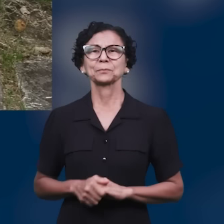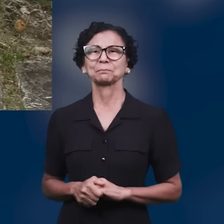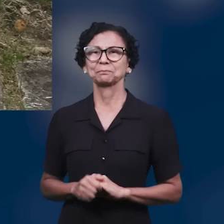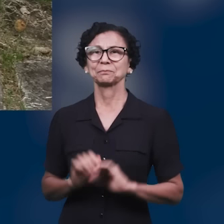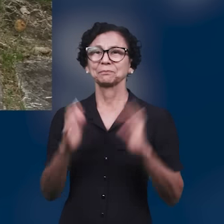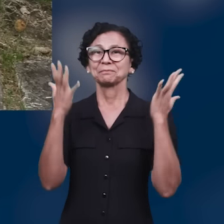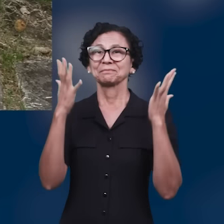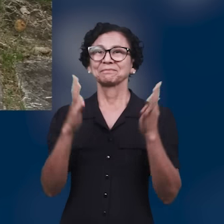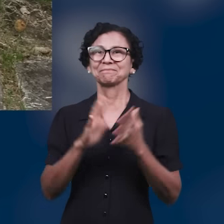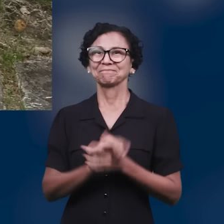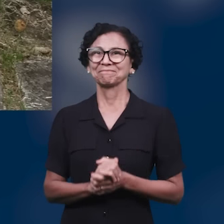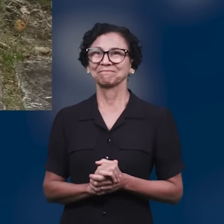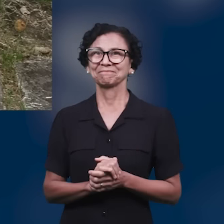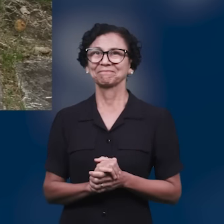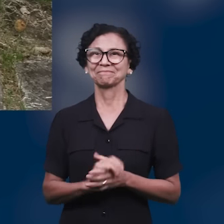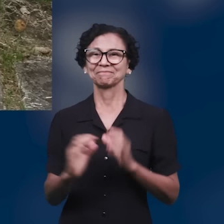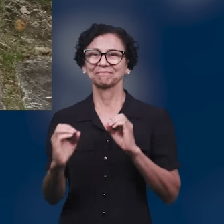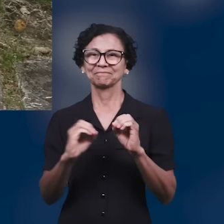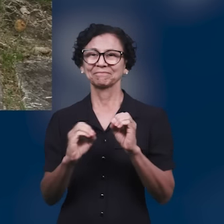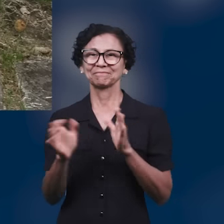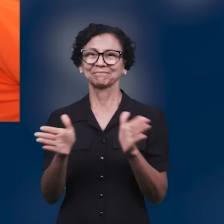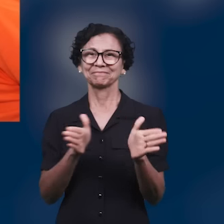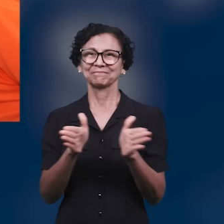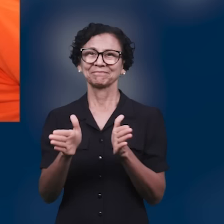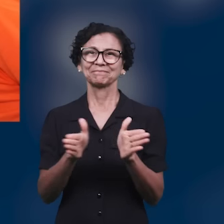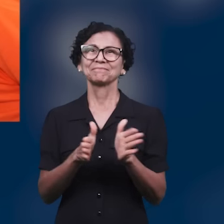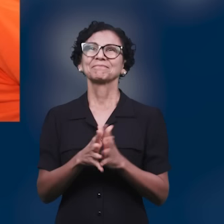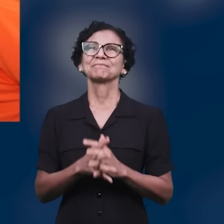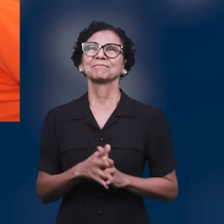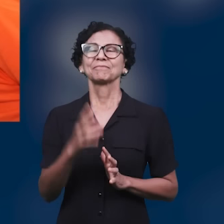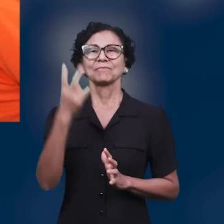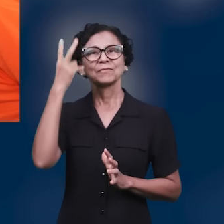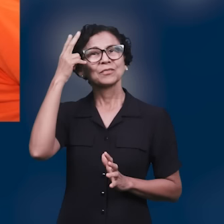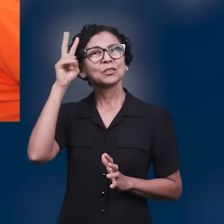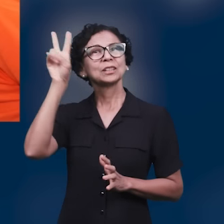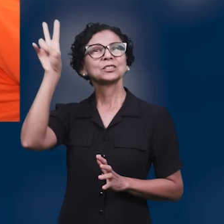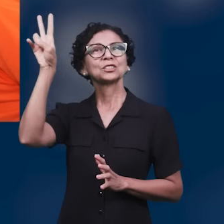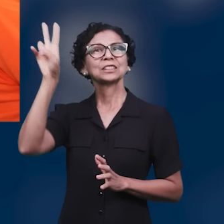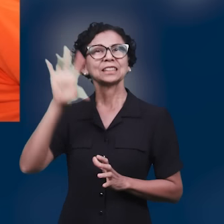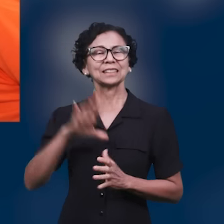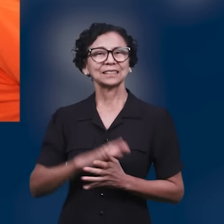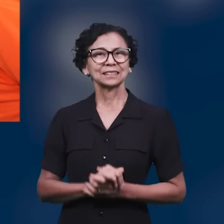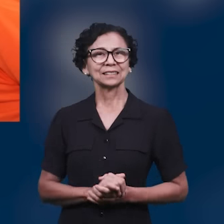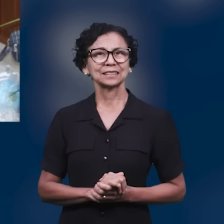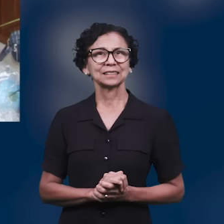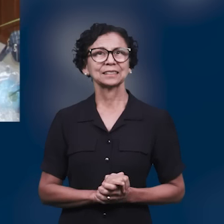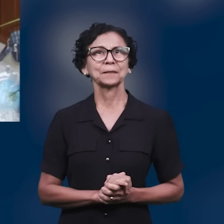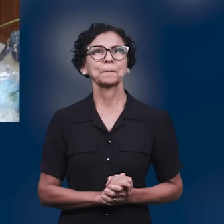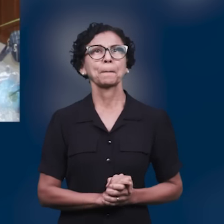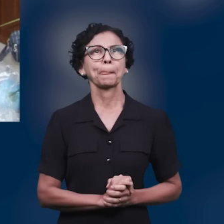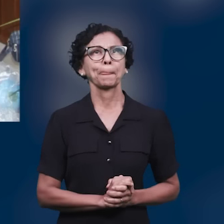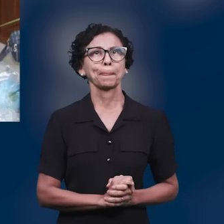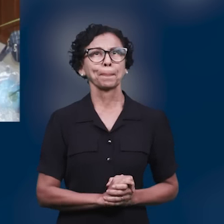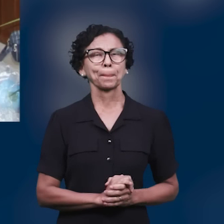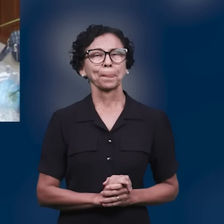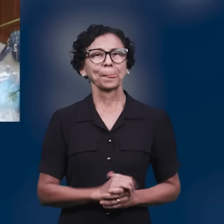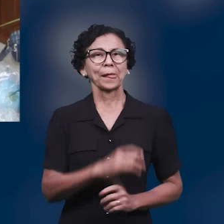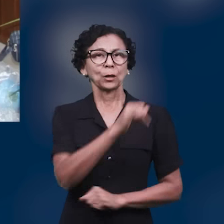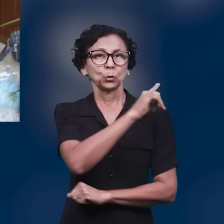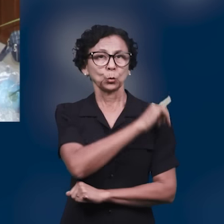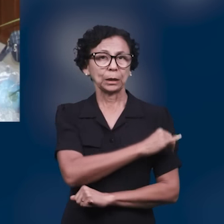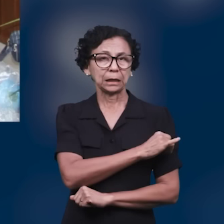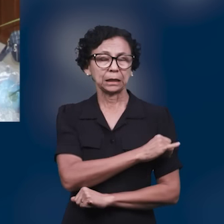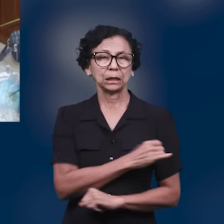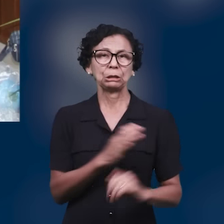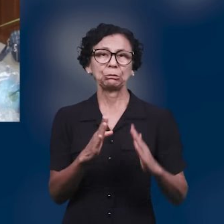muito esperado, a Oficina de Acessibilidade. Foram dois dias. A primeira aconteceu na Igreja da Gávea, na cidade do Rio de